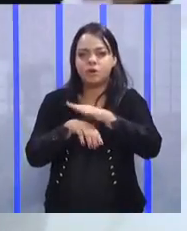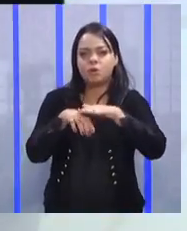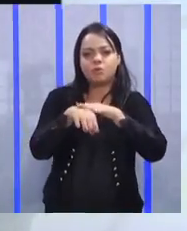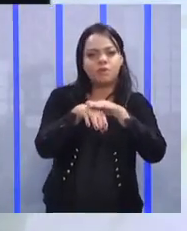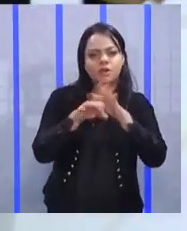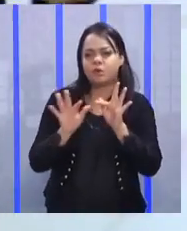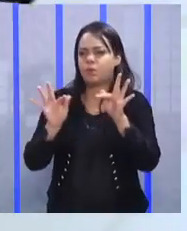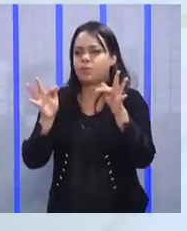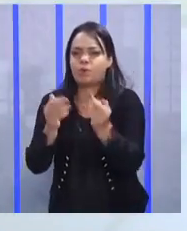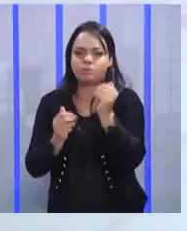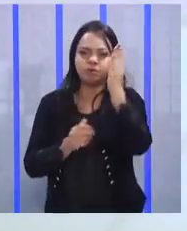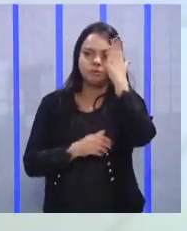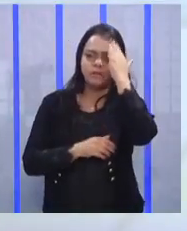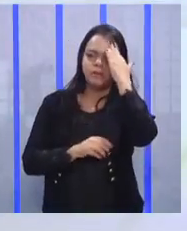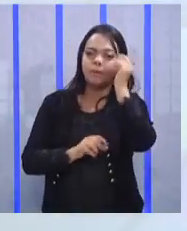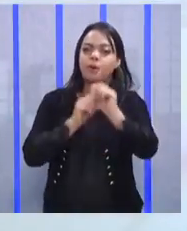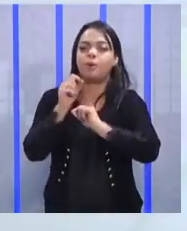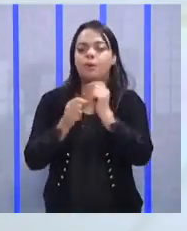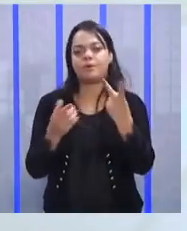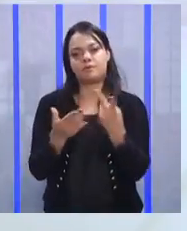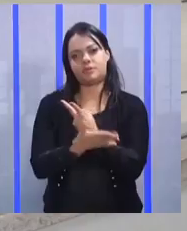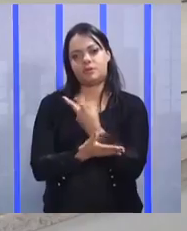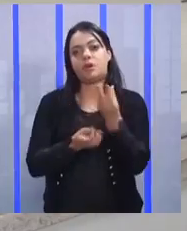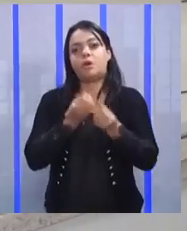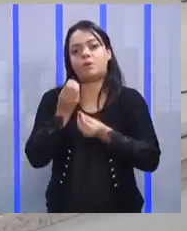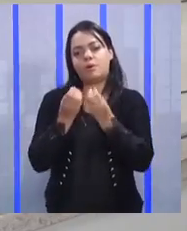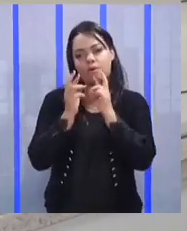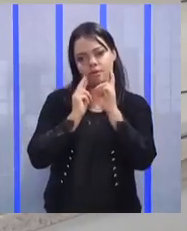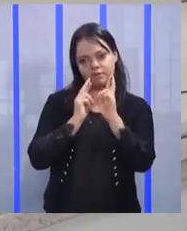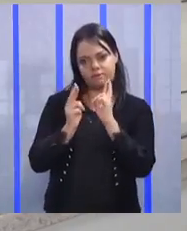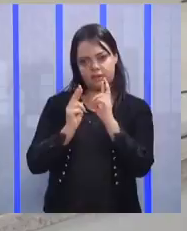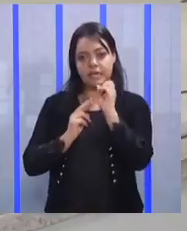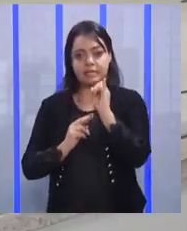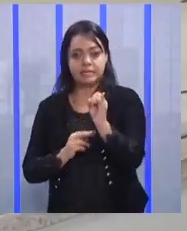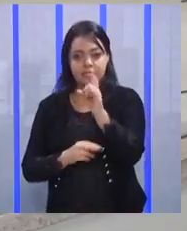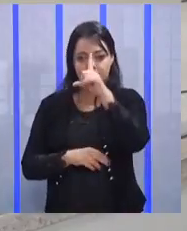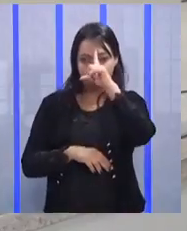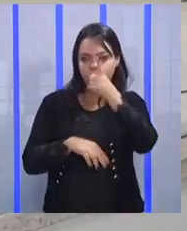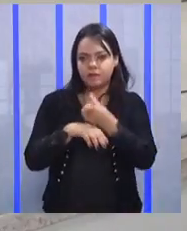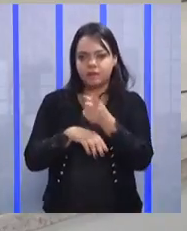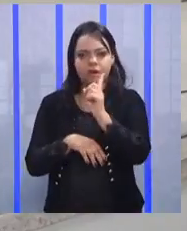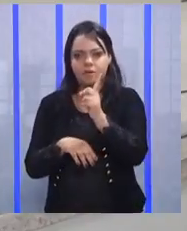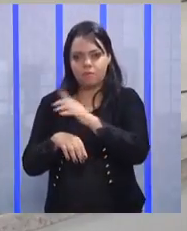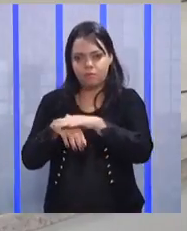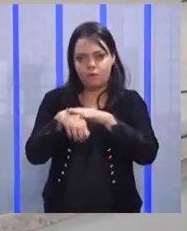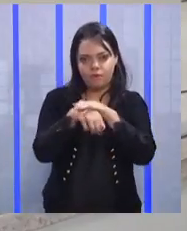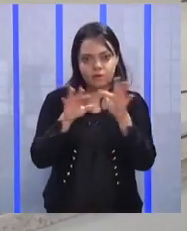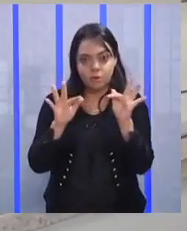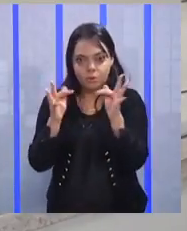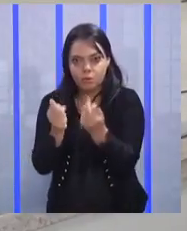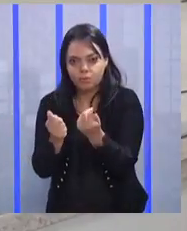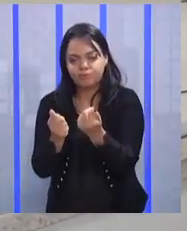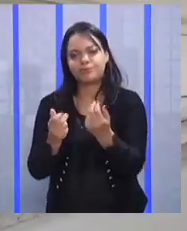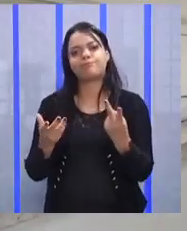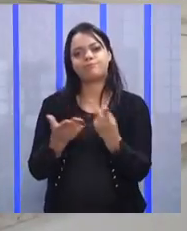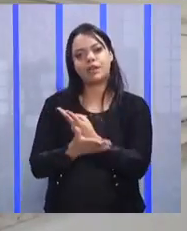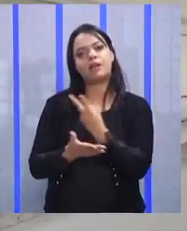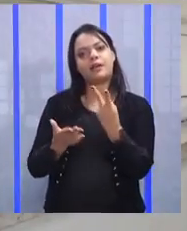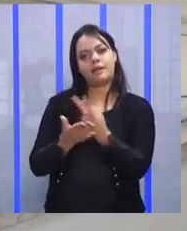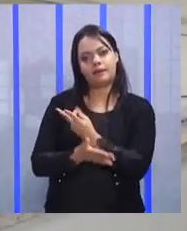exatamente o que está acontecendo para tomar uma atitude. Quando ele não faz isso, ele comete injustiça.